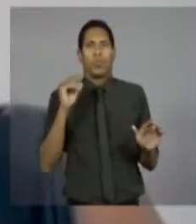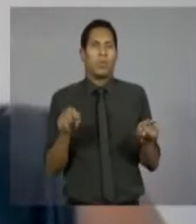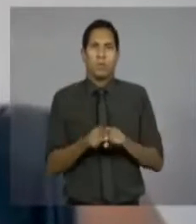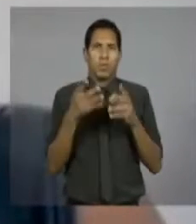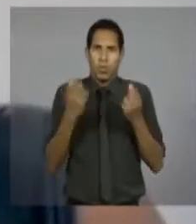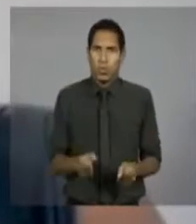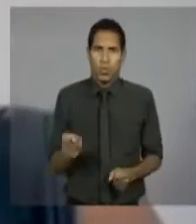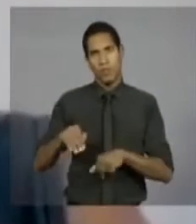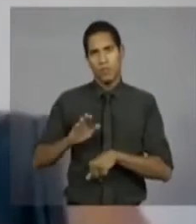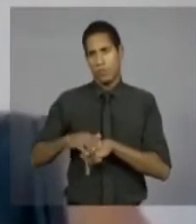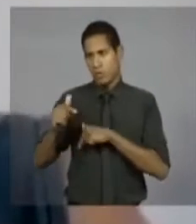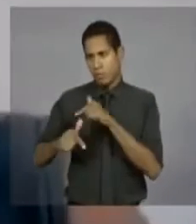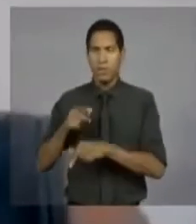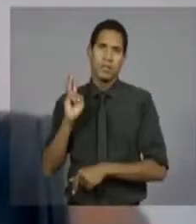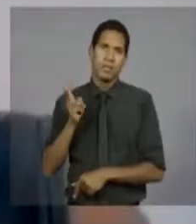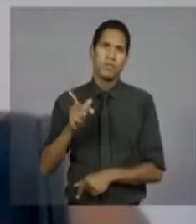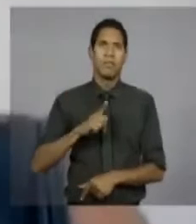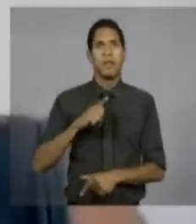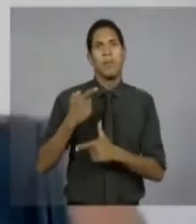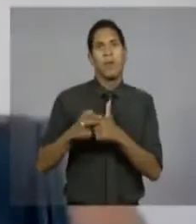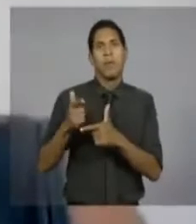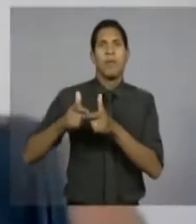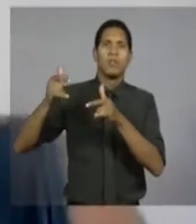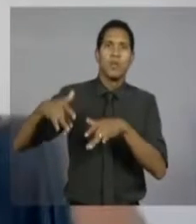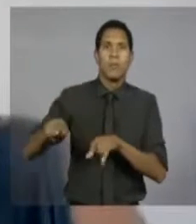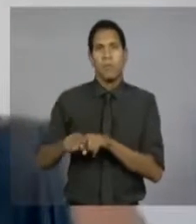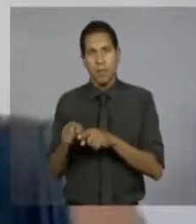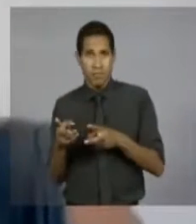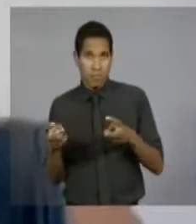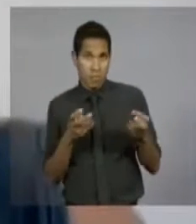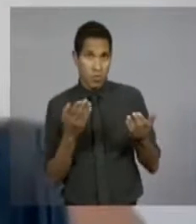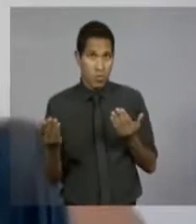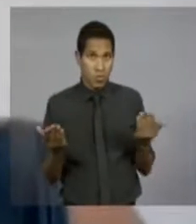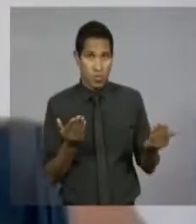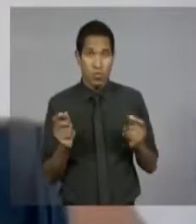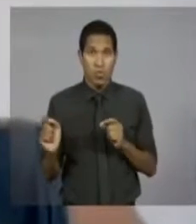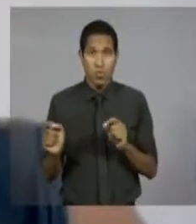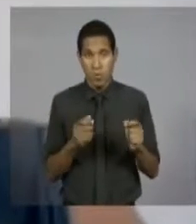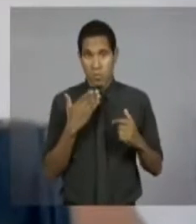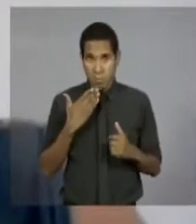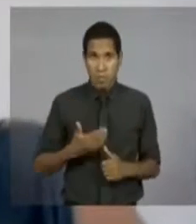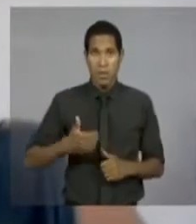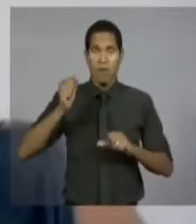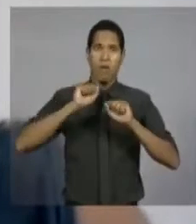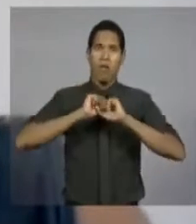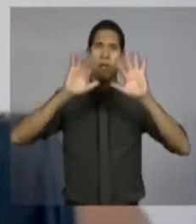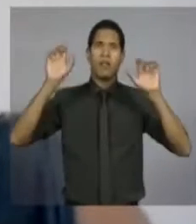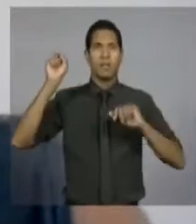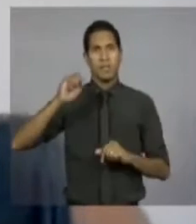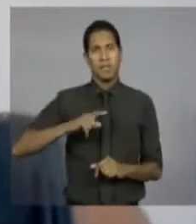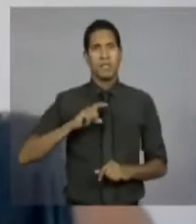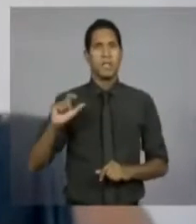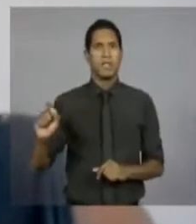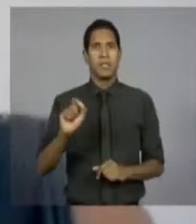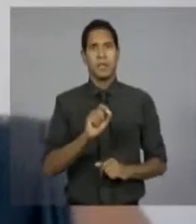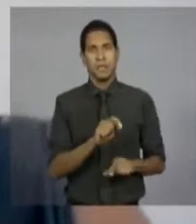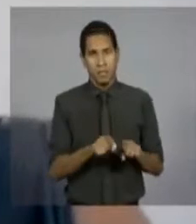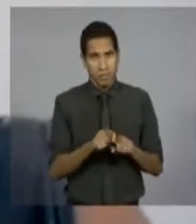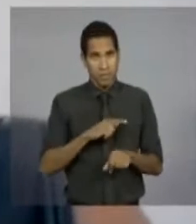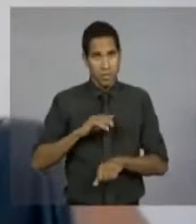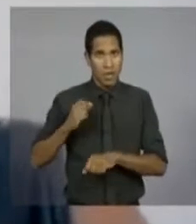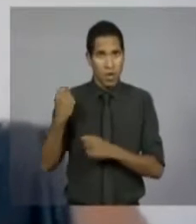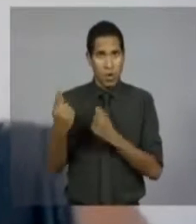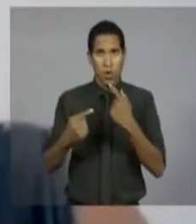parte do debate político. Eu percebo hoje, melhor, com mais clareza, o quanto determinadas